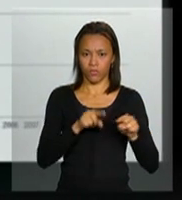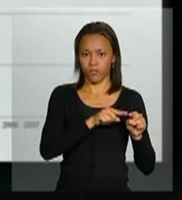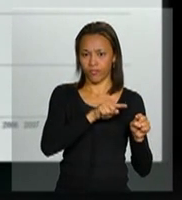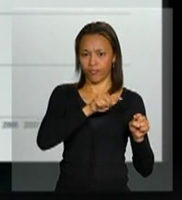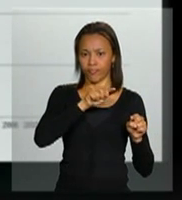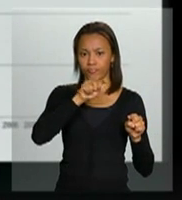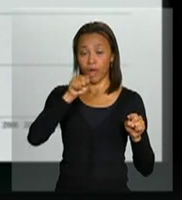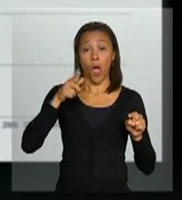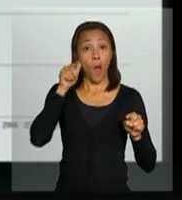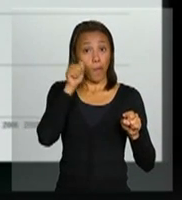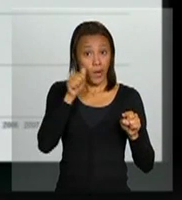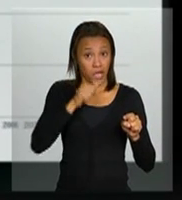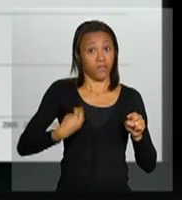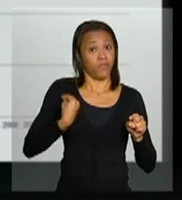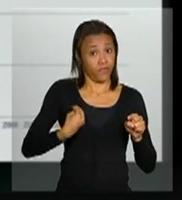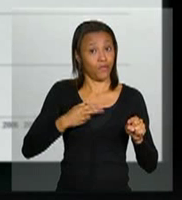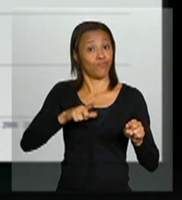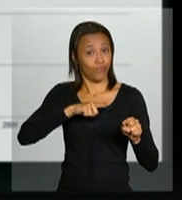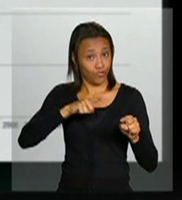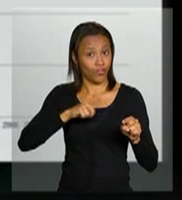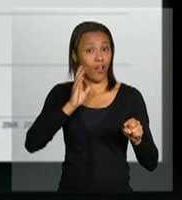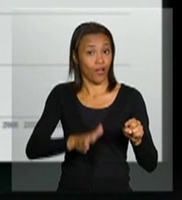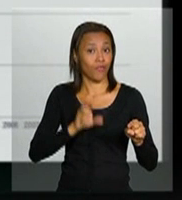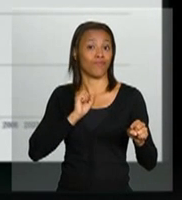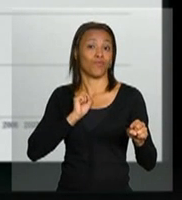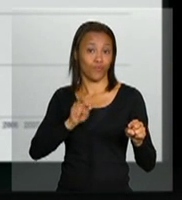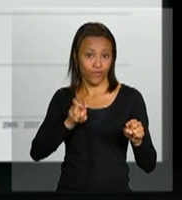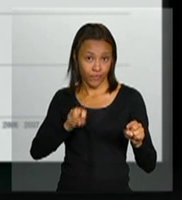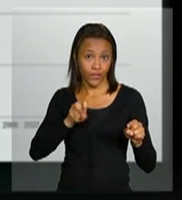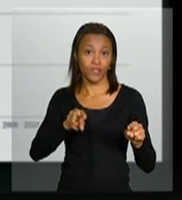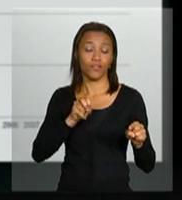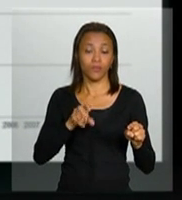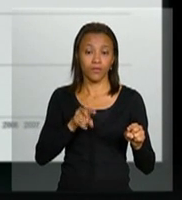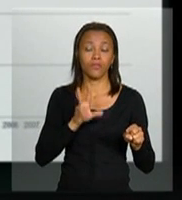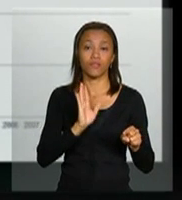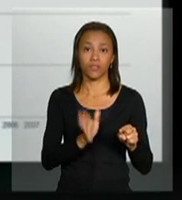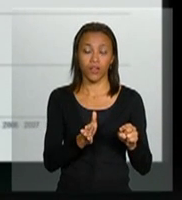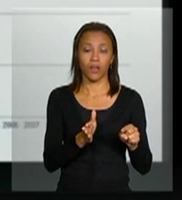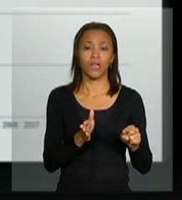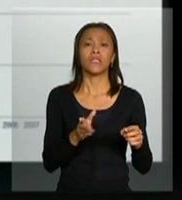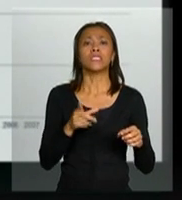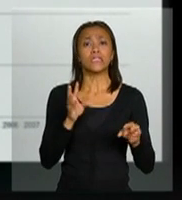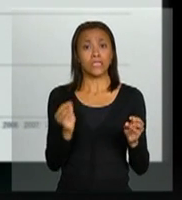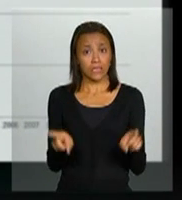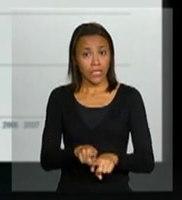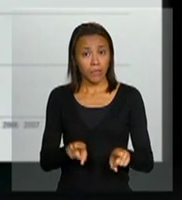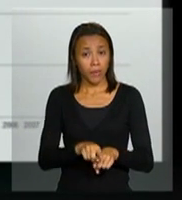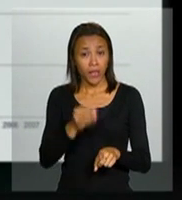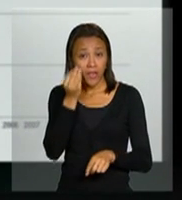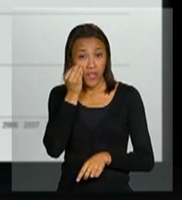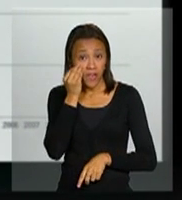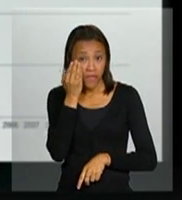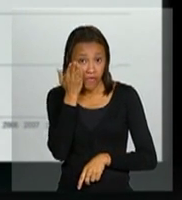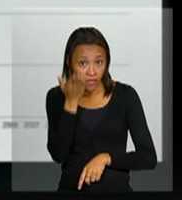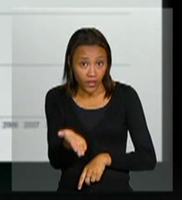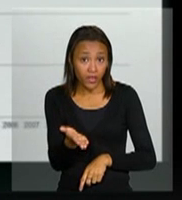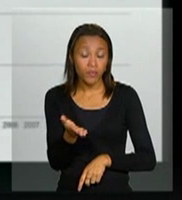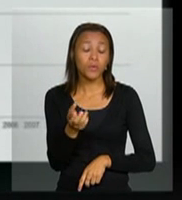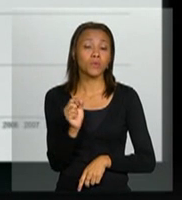vivendo com HIV e AIDS, infectadas pelo HIV no período. Vemos uma situação realmente